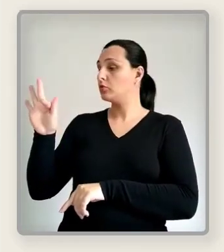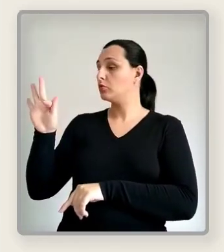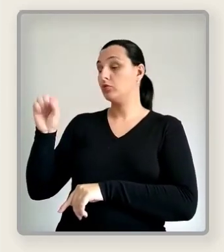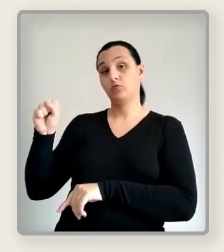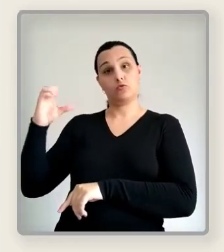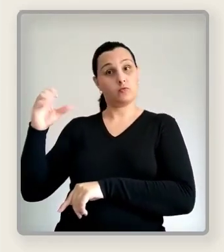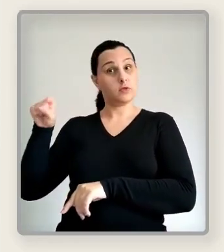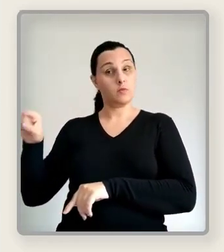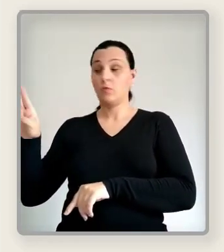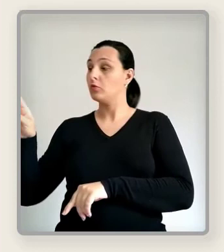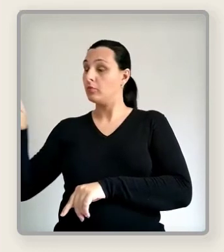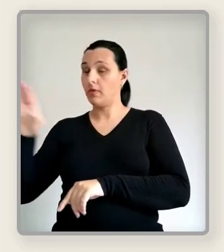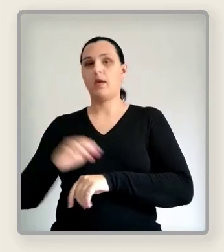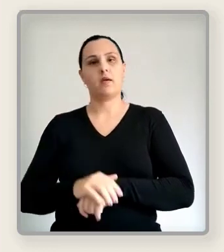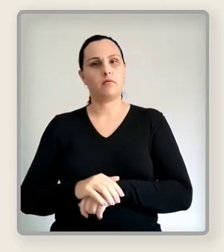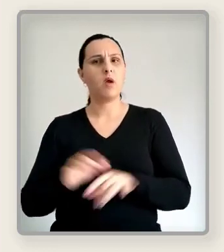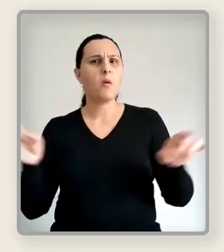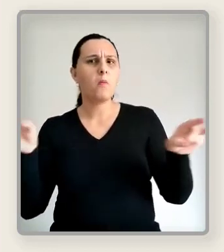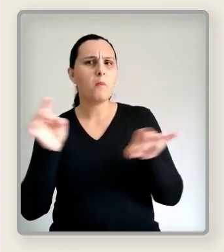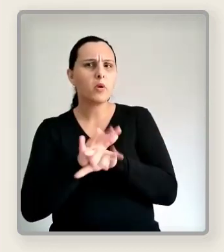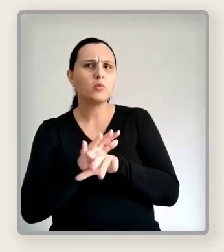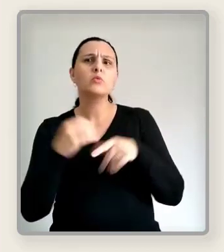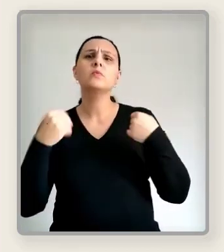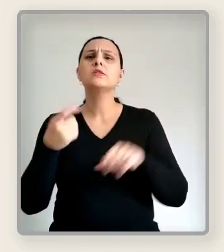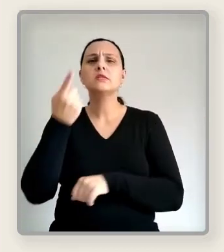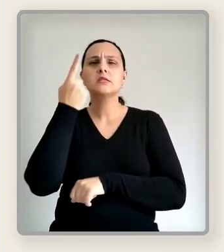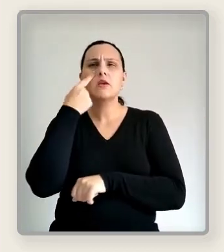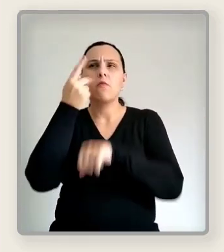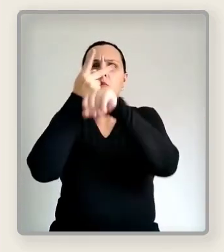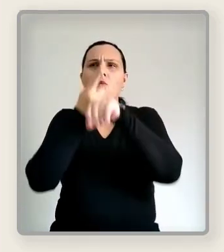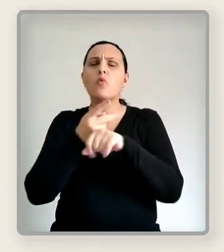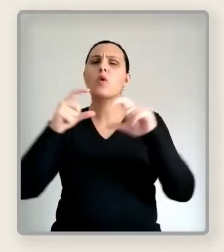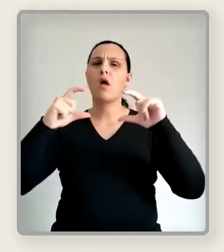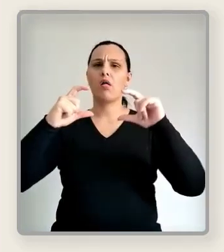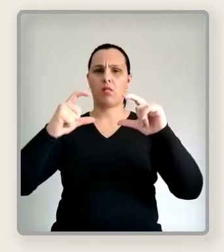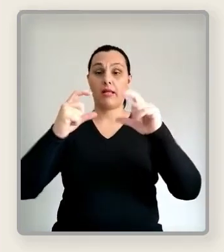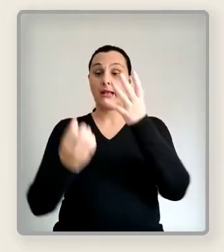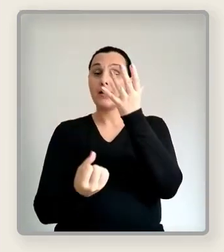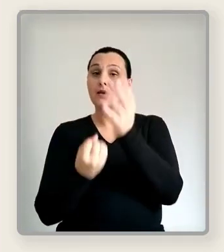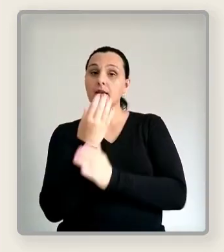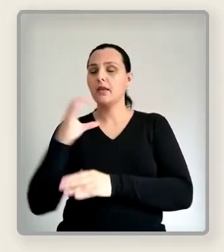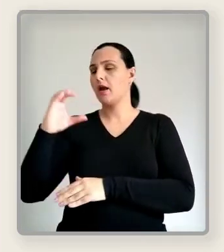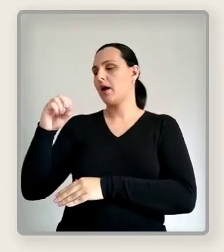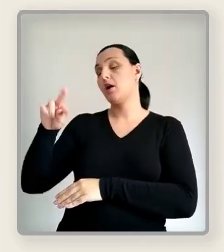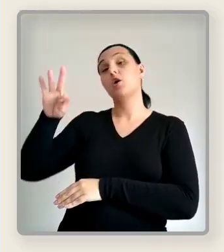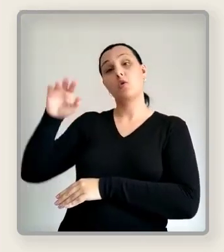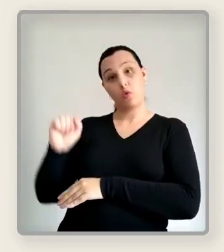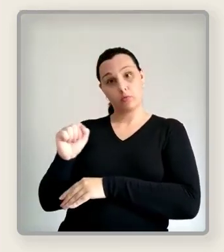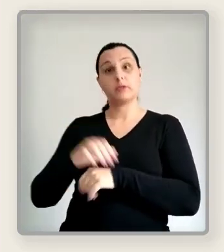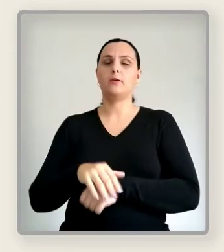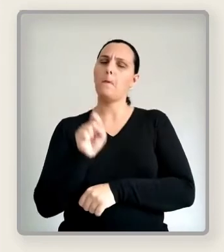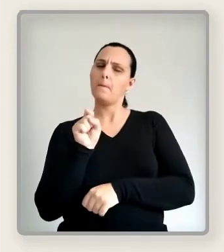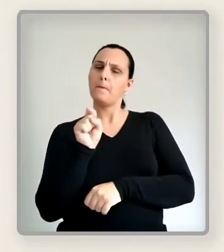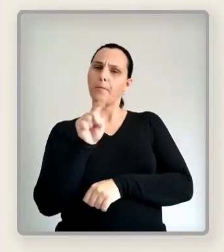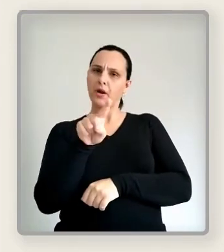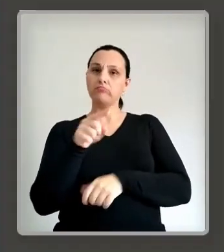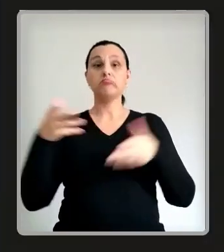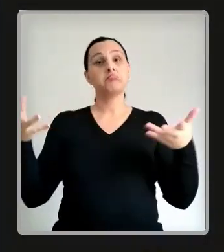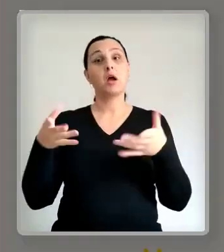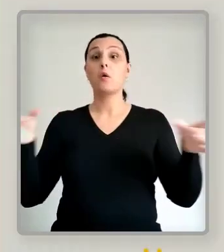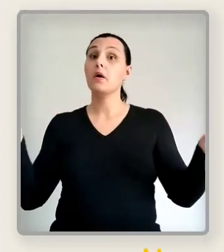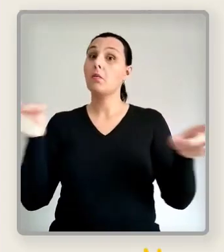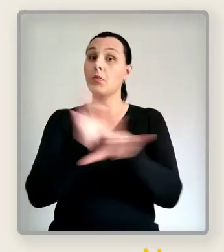e foi efetivada a criação da conta nome.sobrenome.grade.ufisc.br